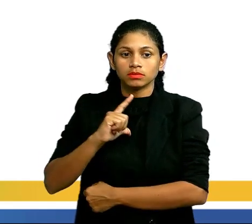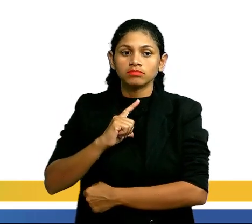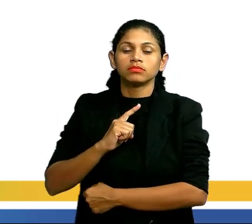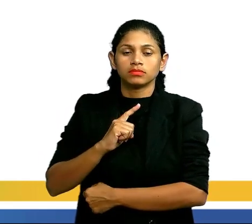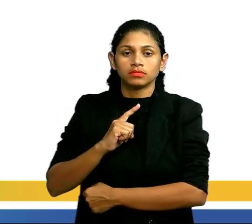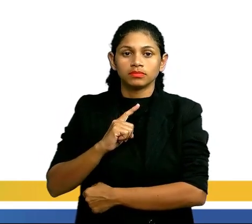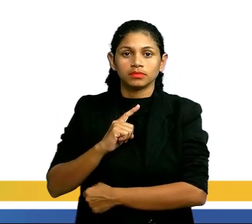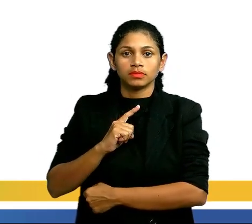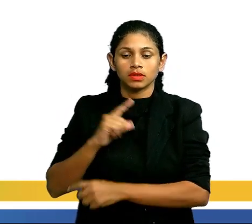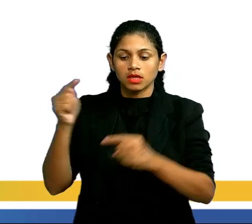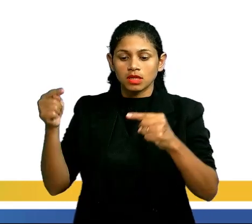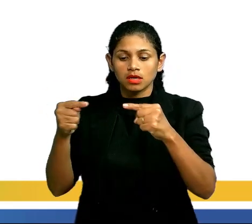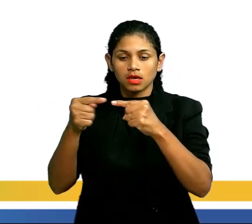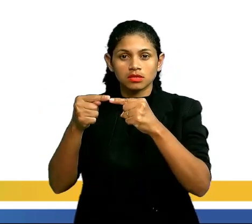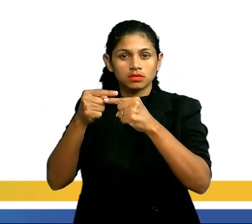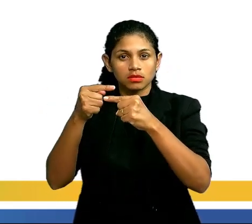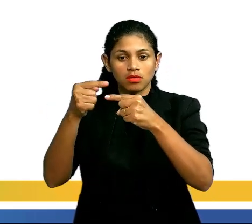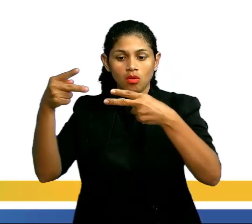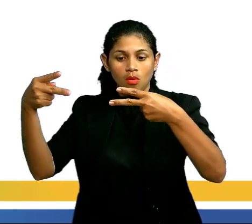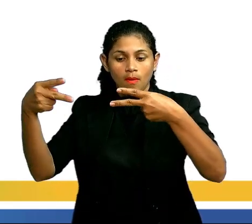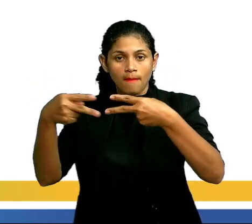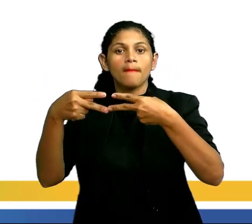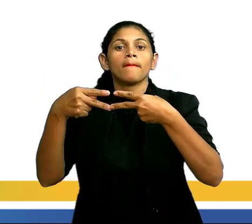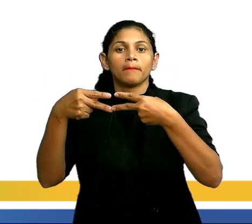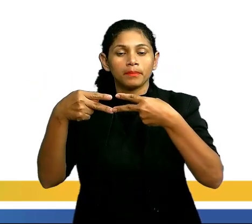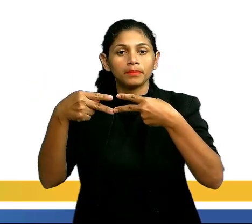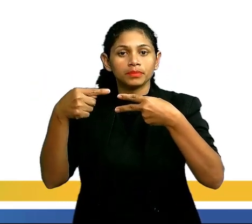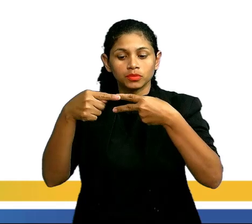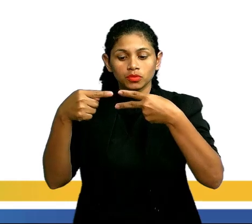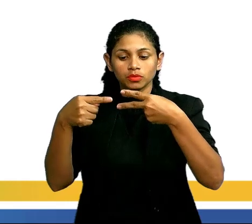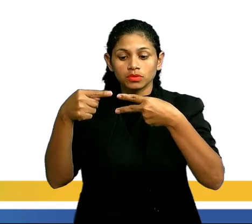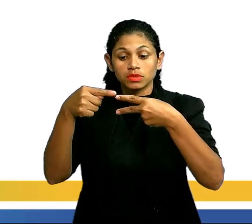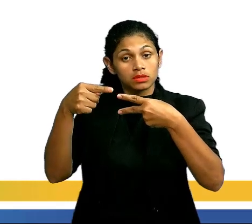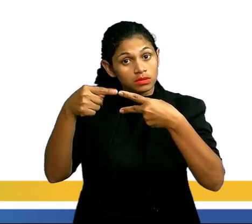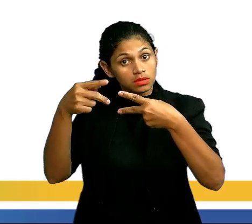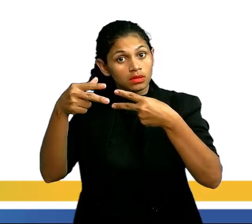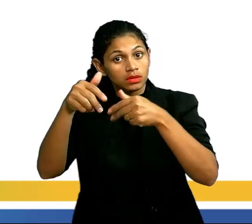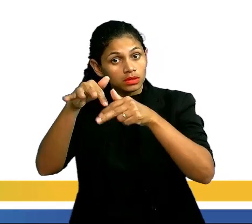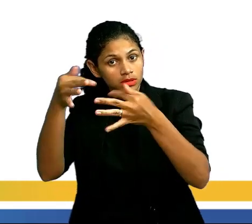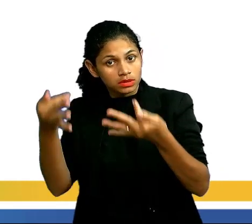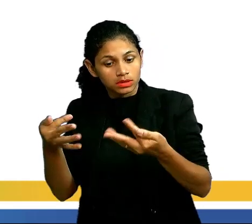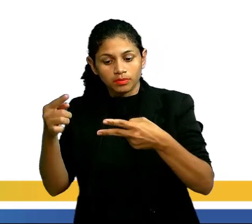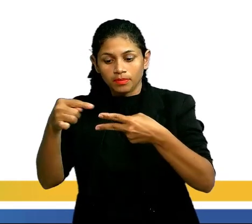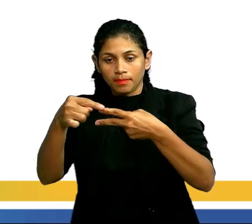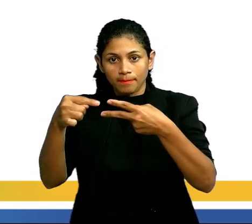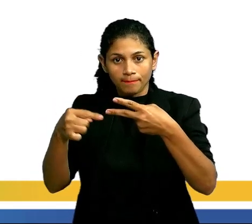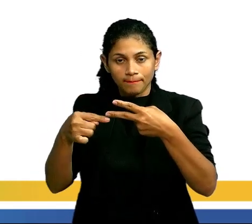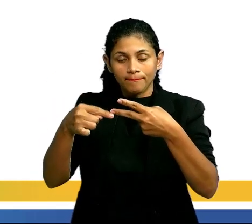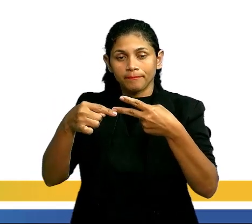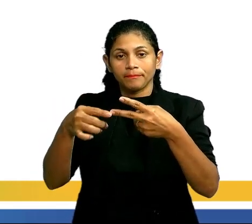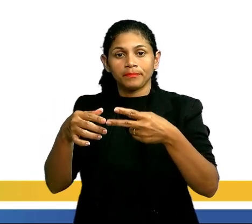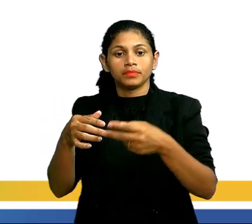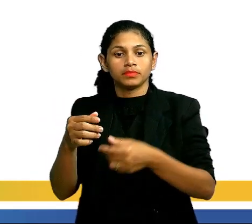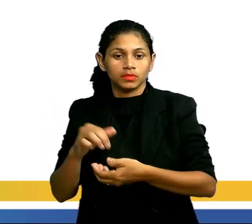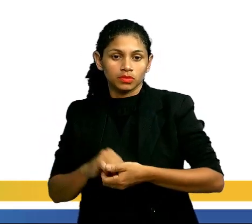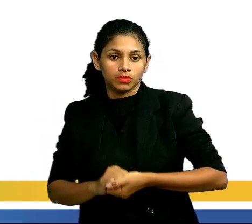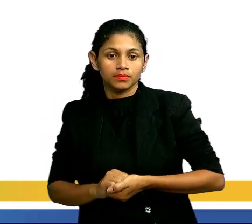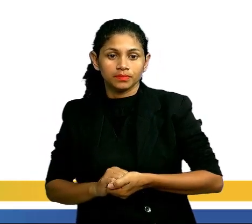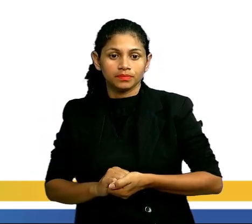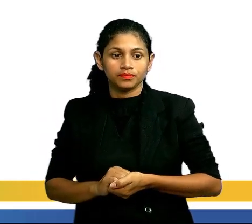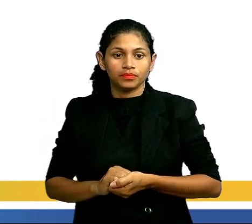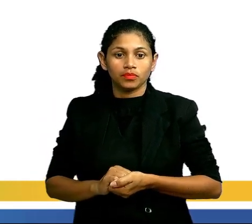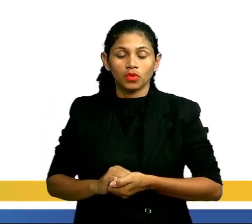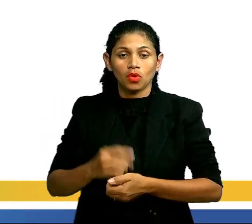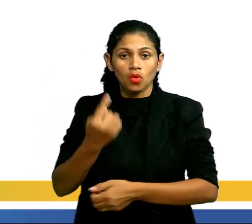duplas e ligações simples. Nesse caso, nós temos um anel aromático. Se for só um anel, ele vai ser chamado de